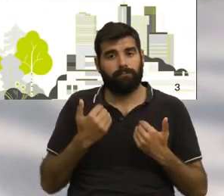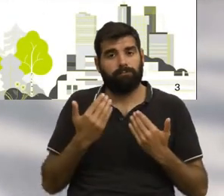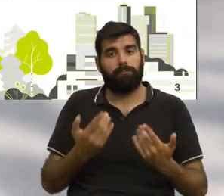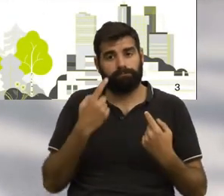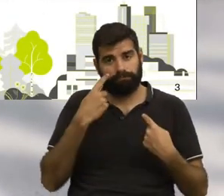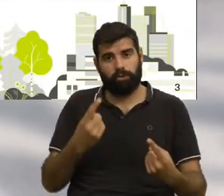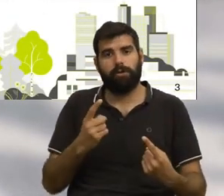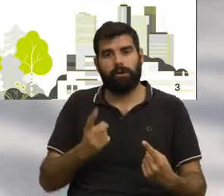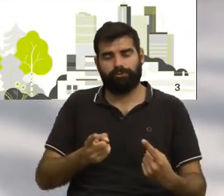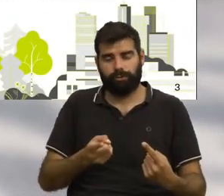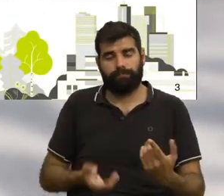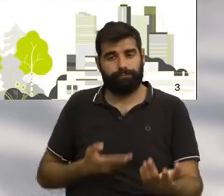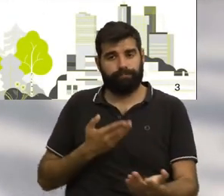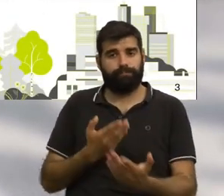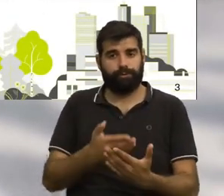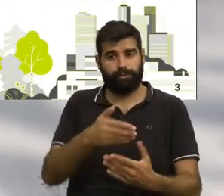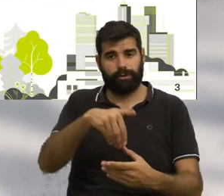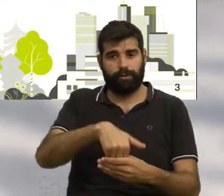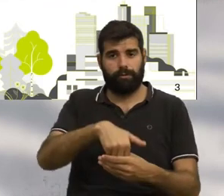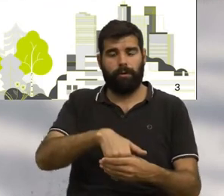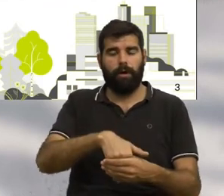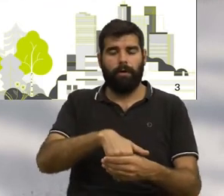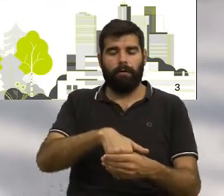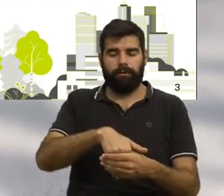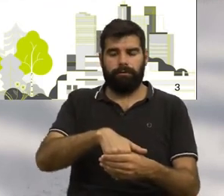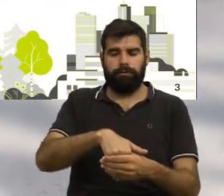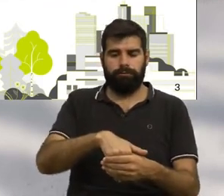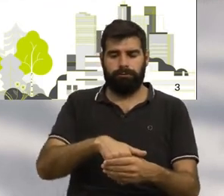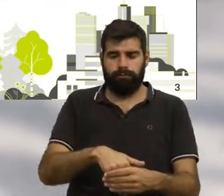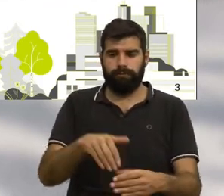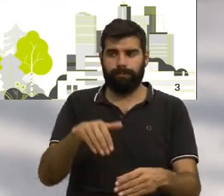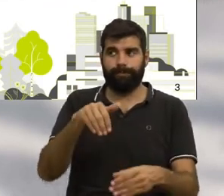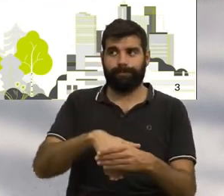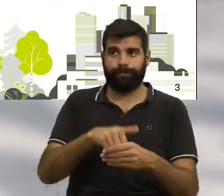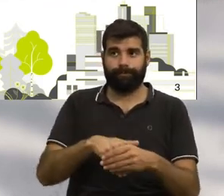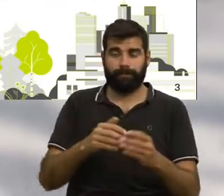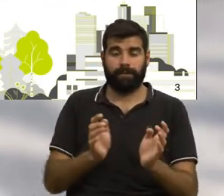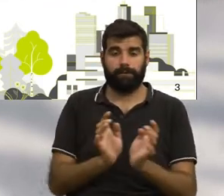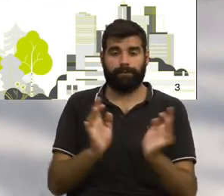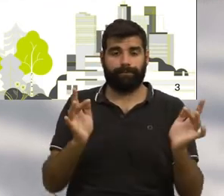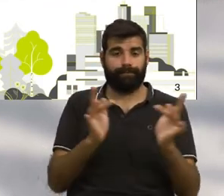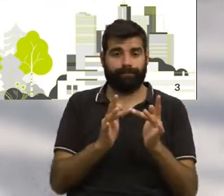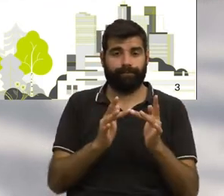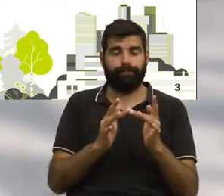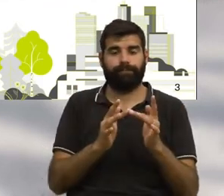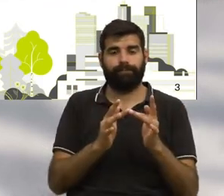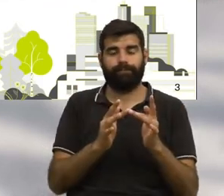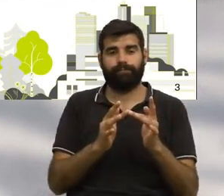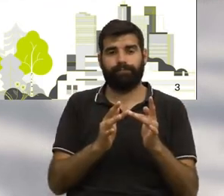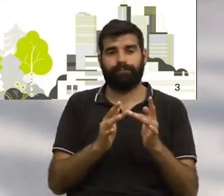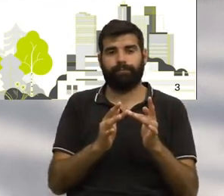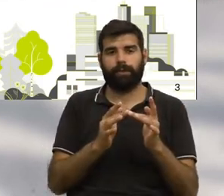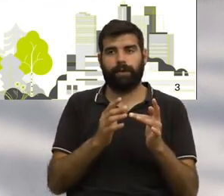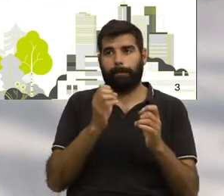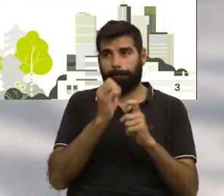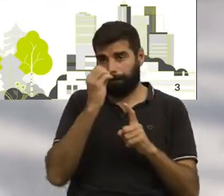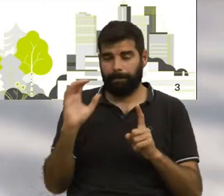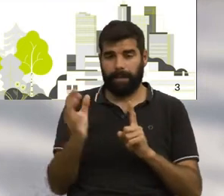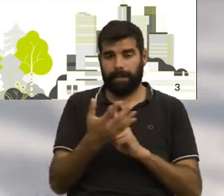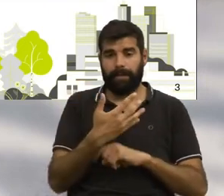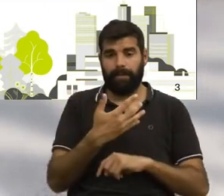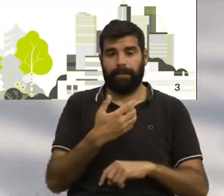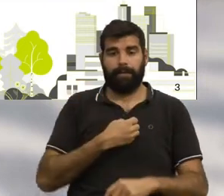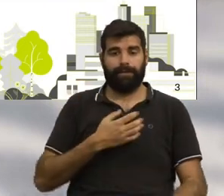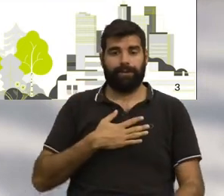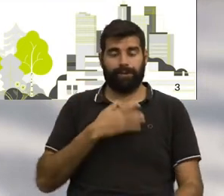apresentados nesta proposta estão disponíveis no site da Agência Ambiental Europeia, mais especificamente na